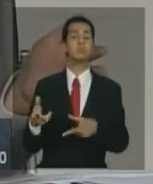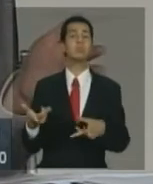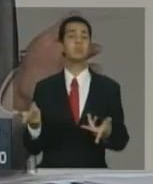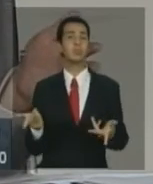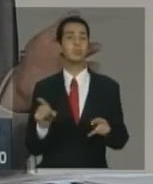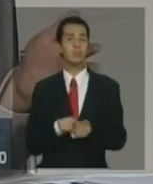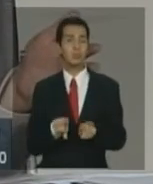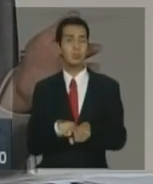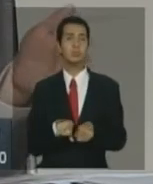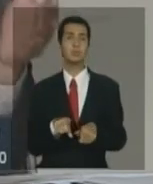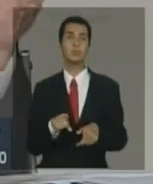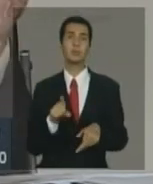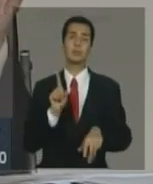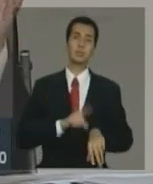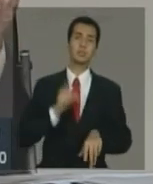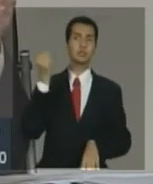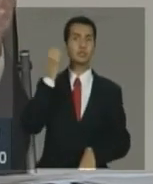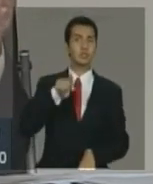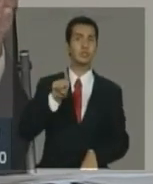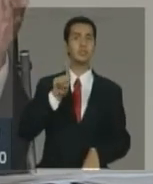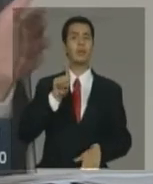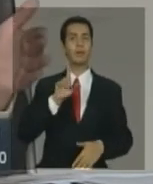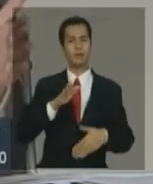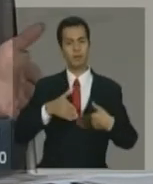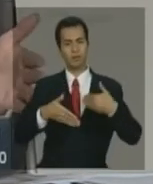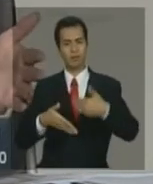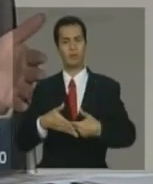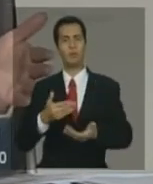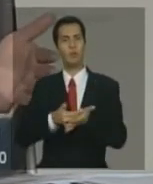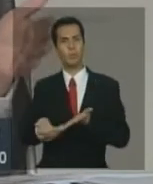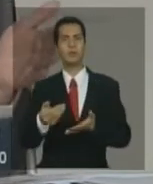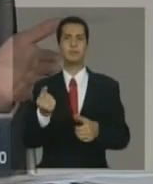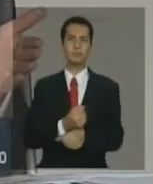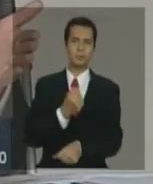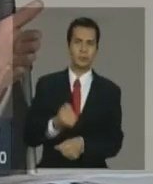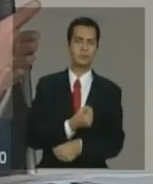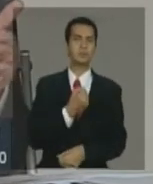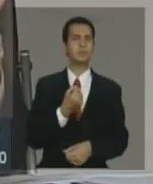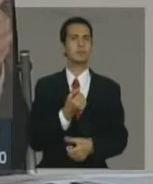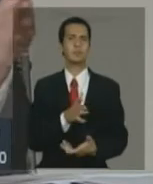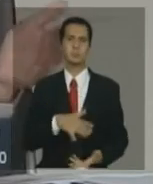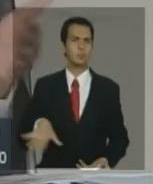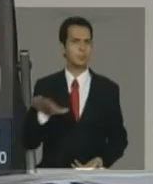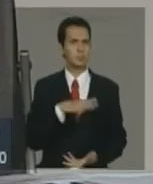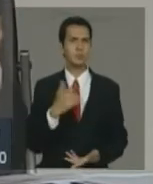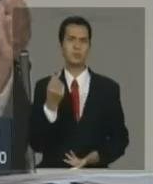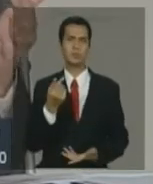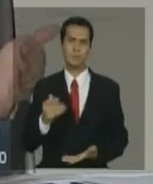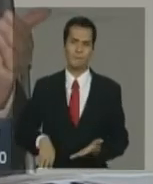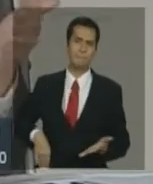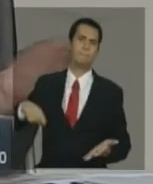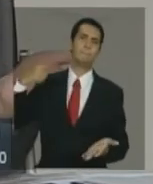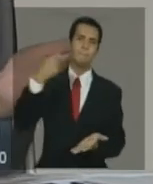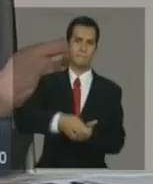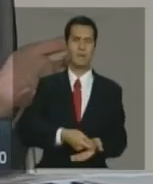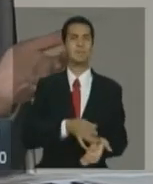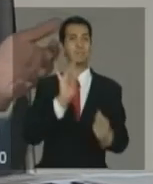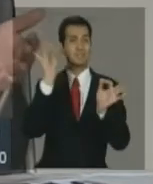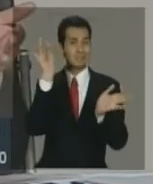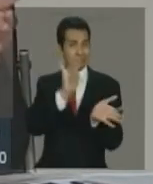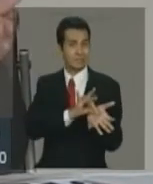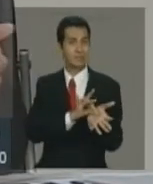você fazer, iniciar o projeto e começar a obra, principalmente ter o desembolso, sempre lembrando que o desembolso no